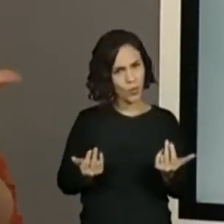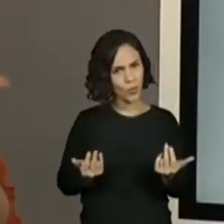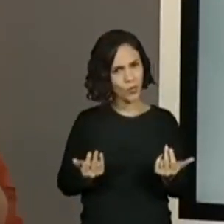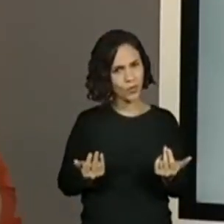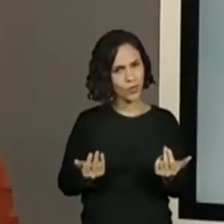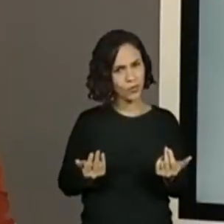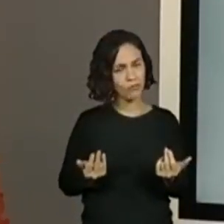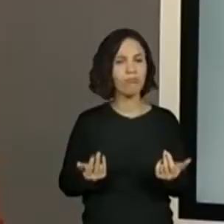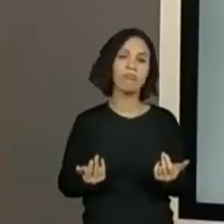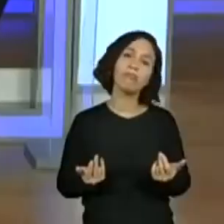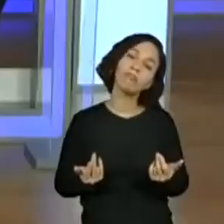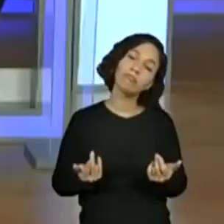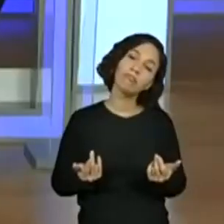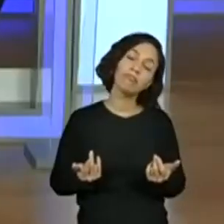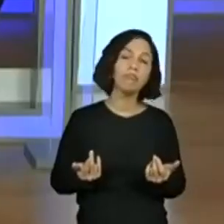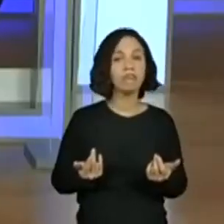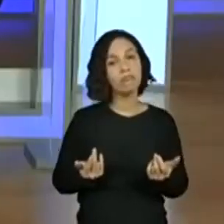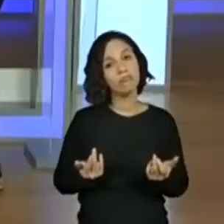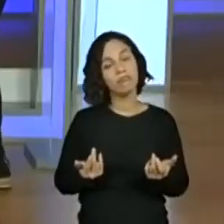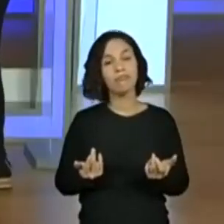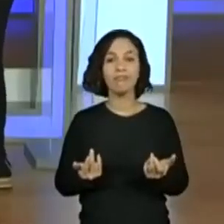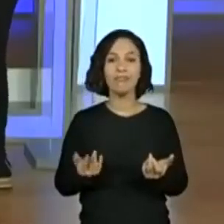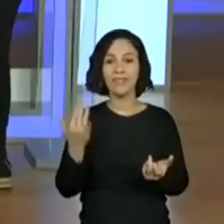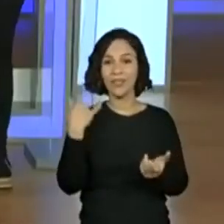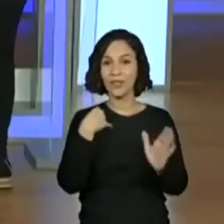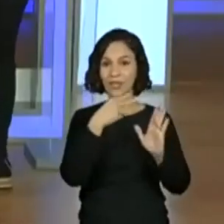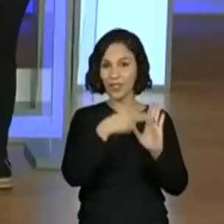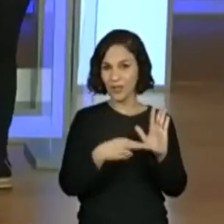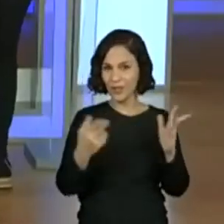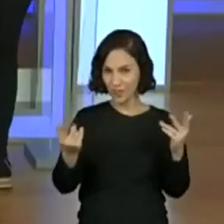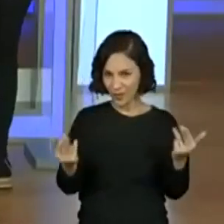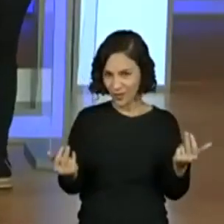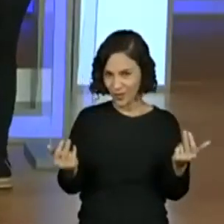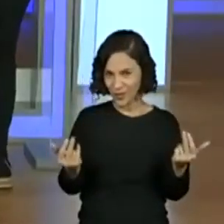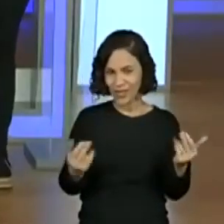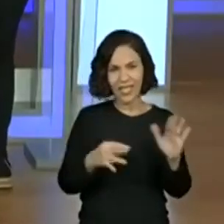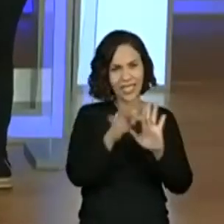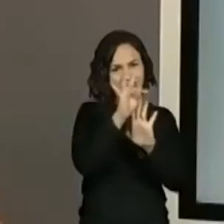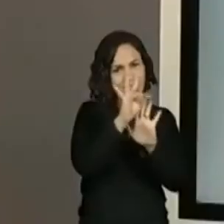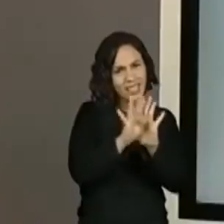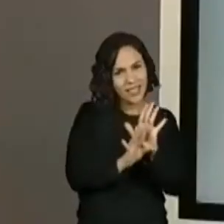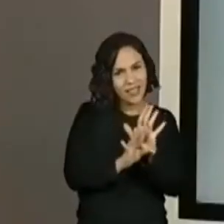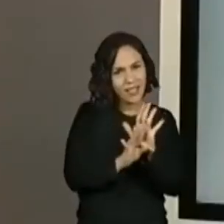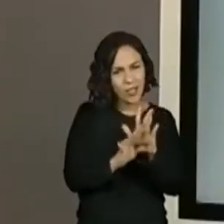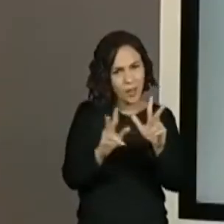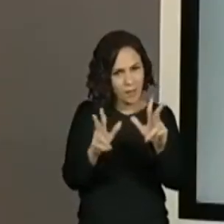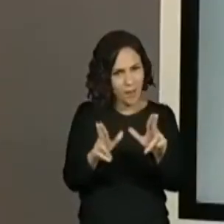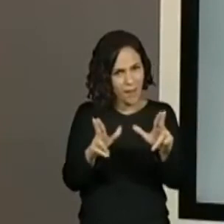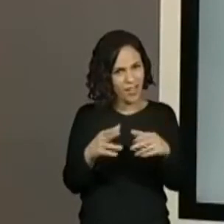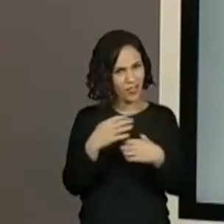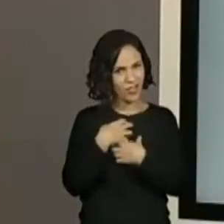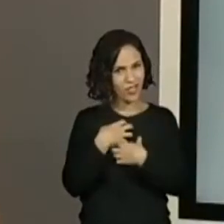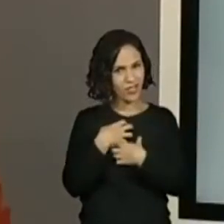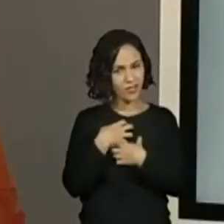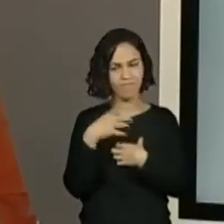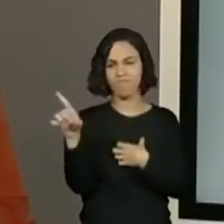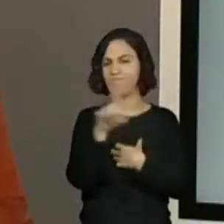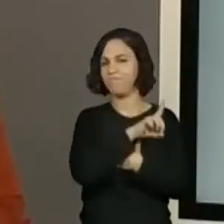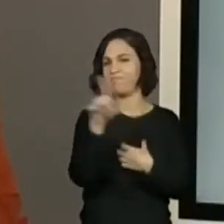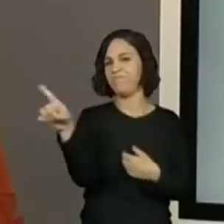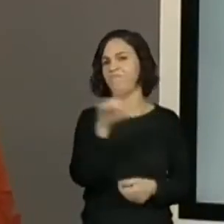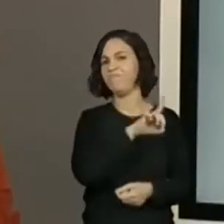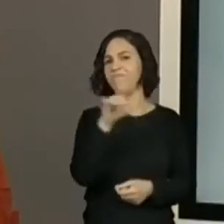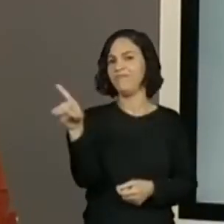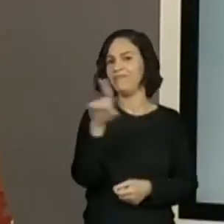Kelly, que eu li no primeiro? Essa turma do terceiro ano É o mesmo tipo de texto, é o mesmo gênero textual? De